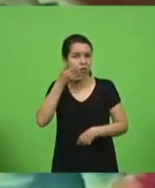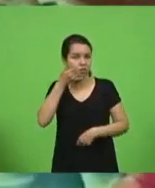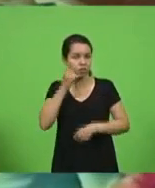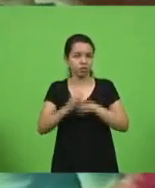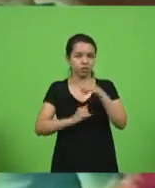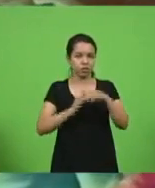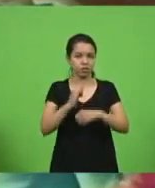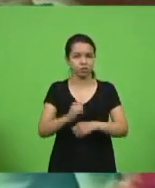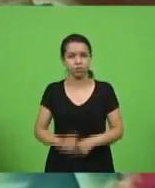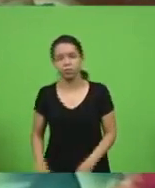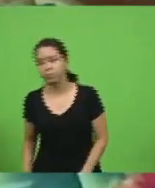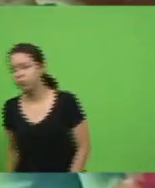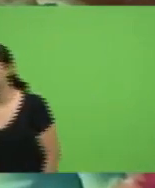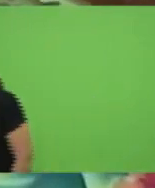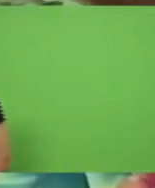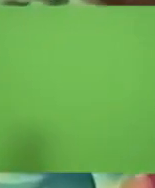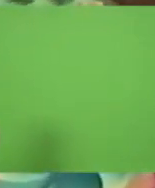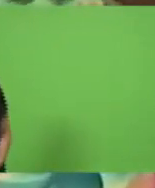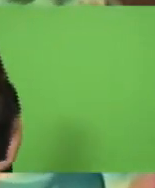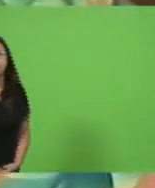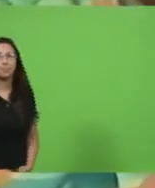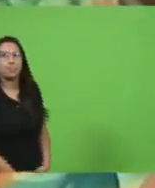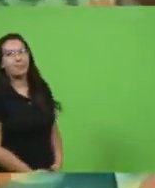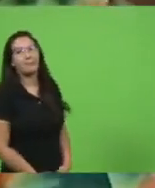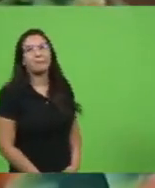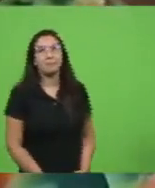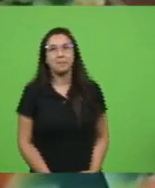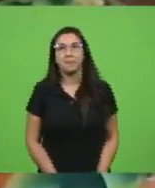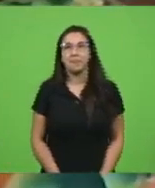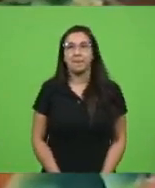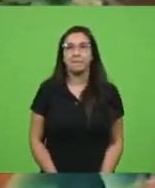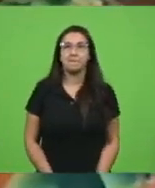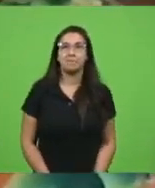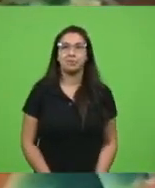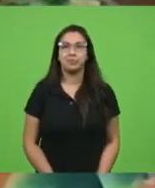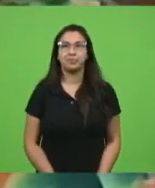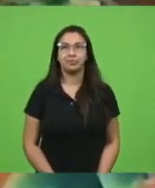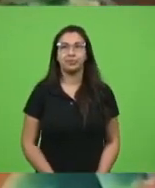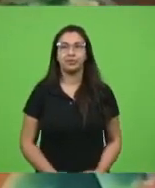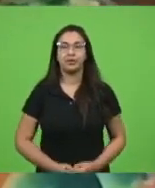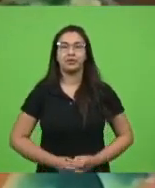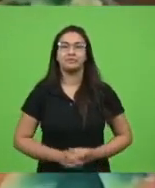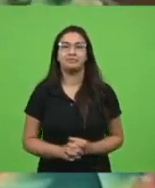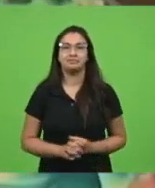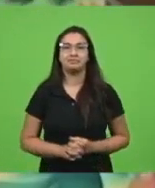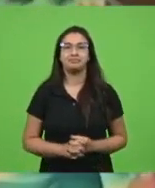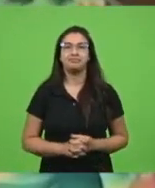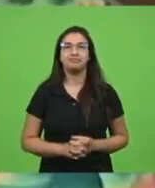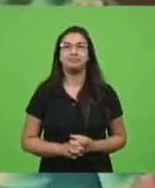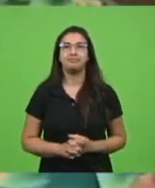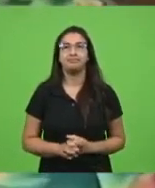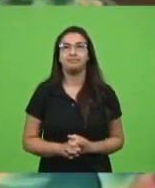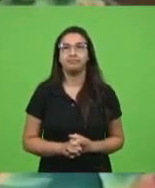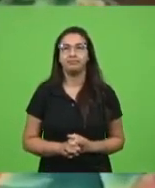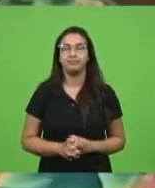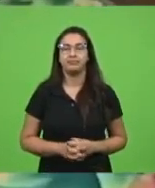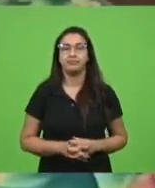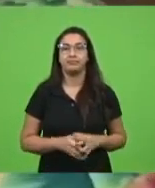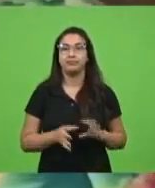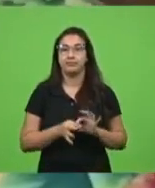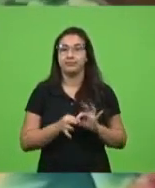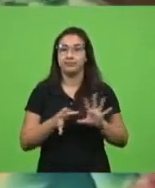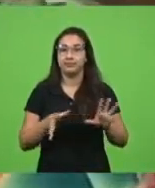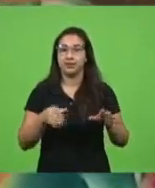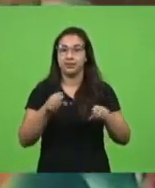Mas, os avanços tecnológicos chegarão para todos, esse é um questionamento. estão disponíveis no